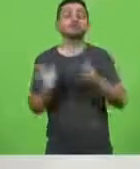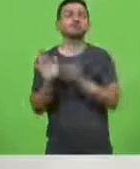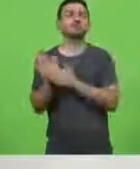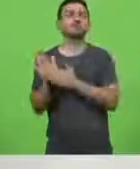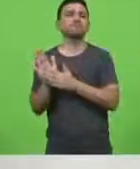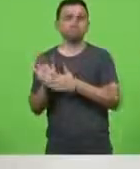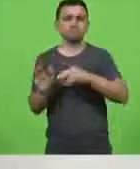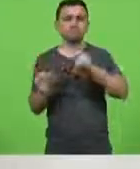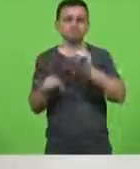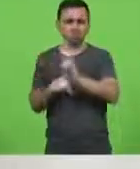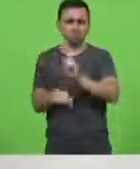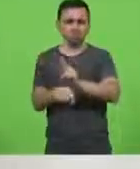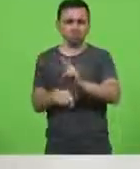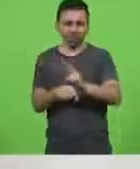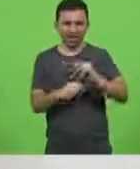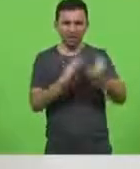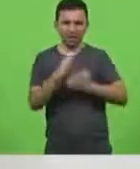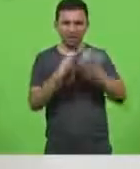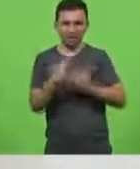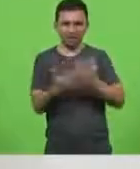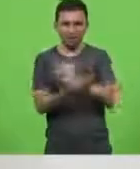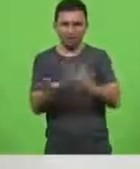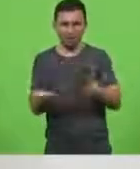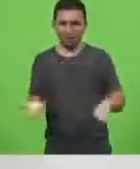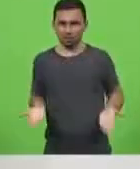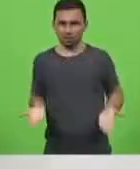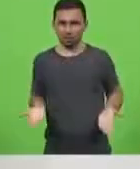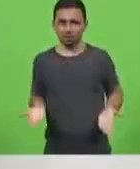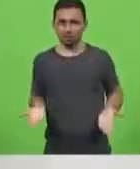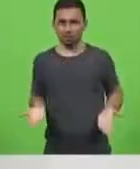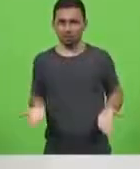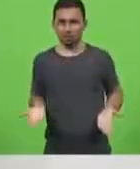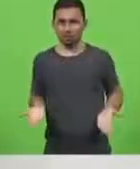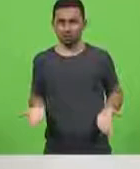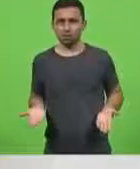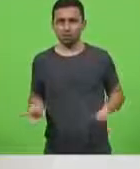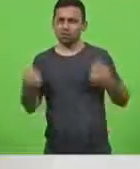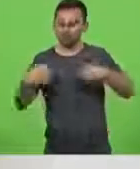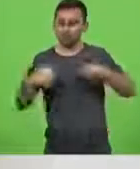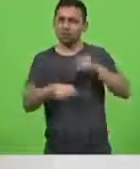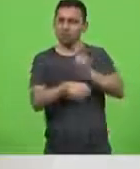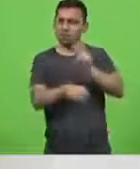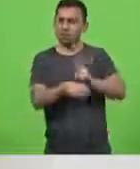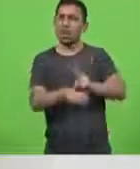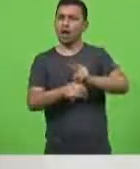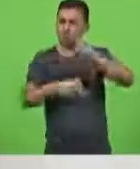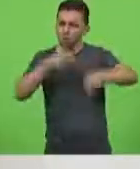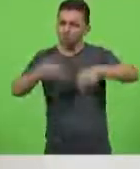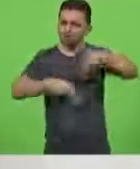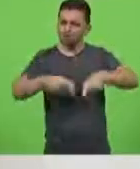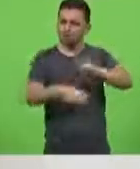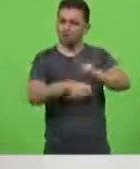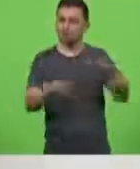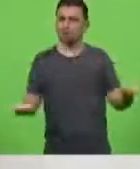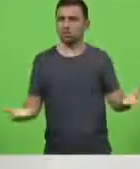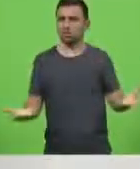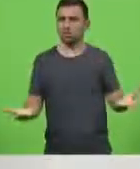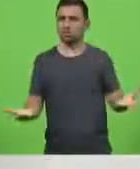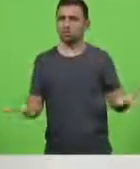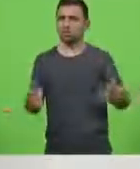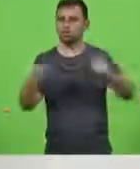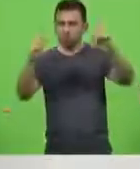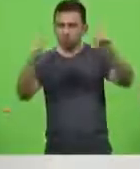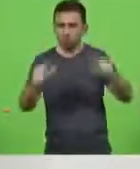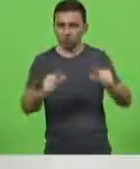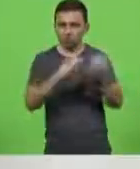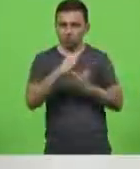protegendo empresas ao invés de proteger o catarinense vamos continuar diminuindo o número de empresas